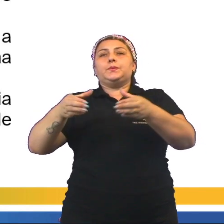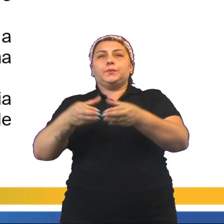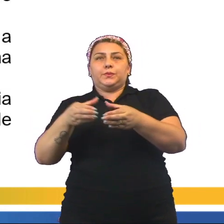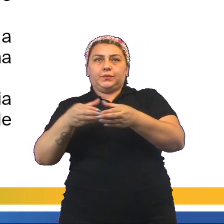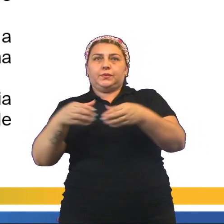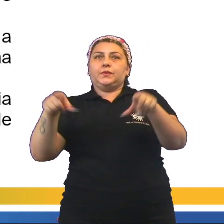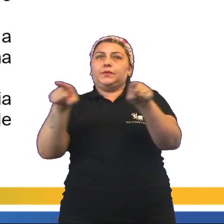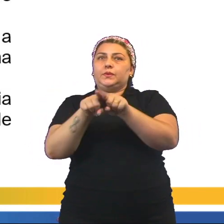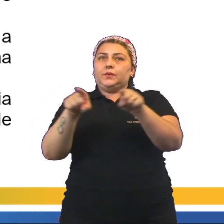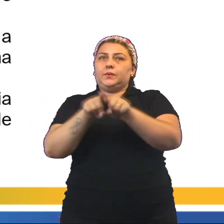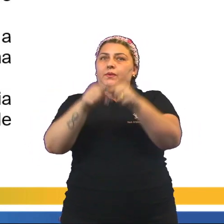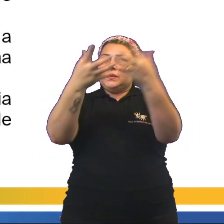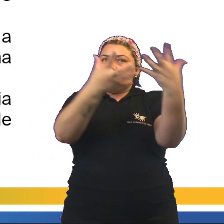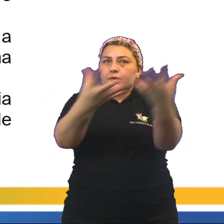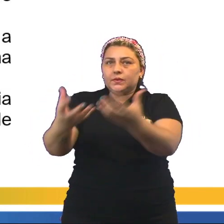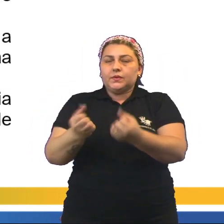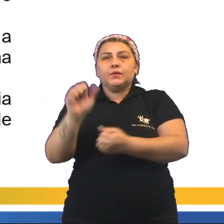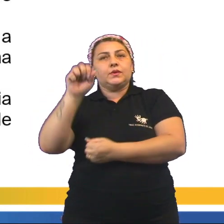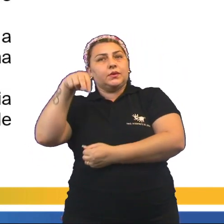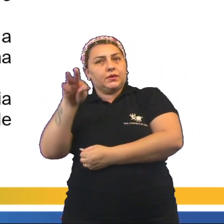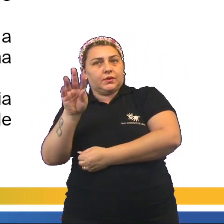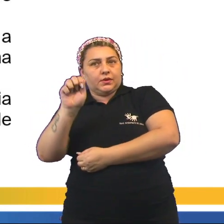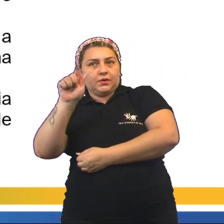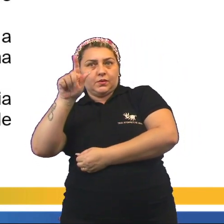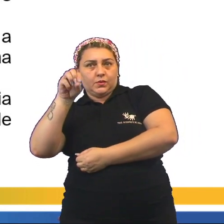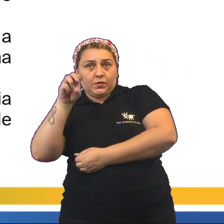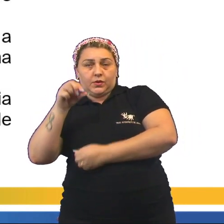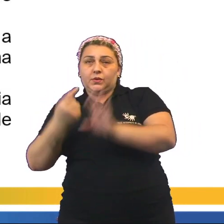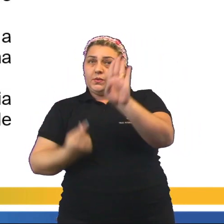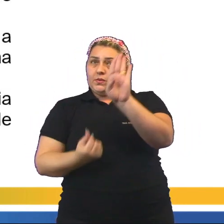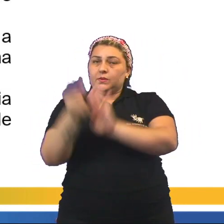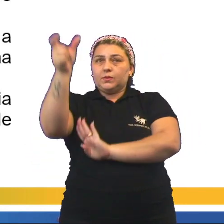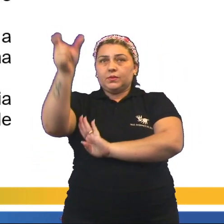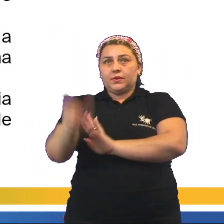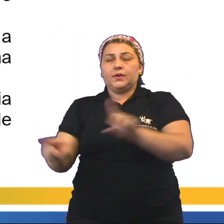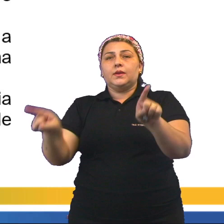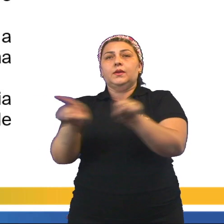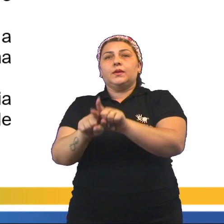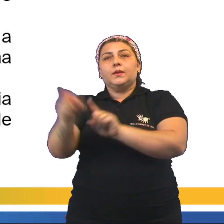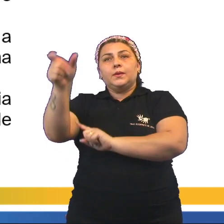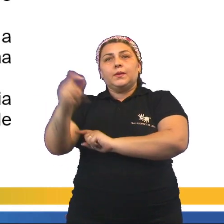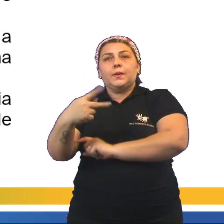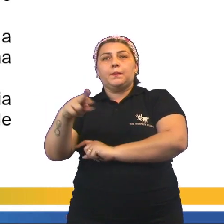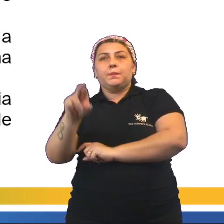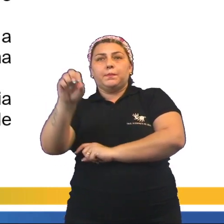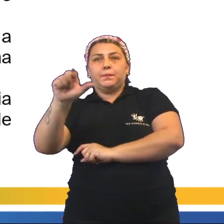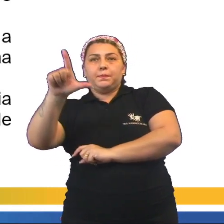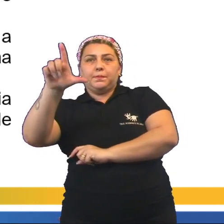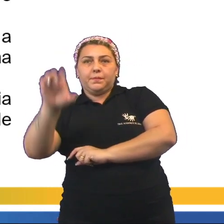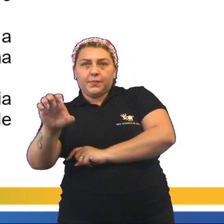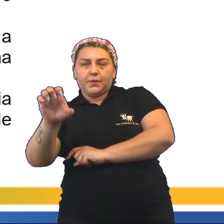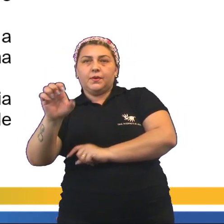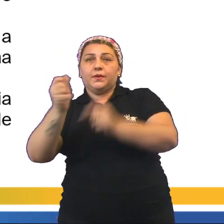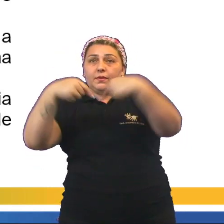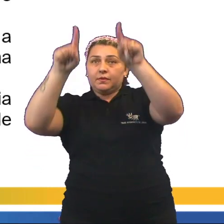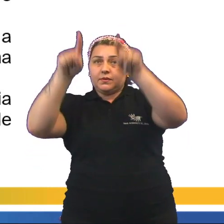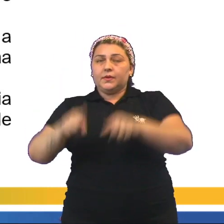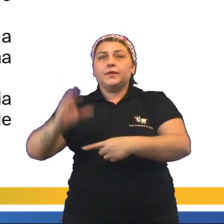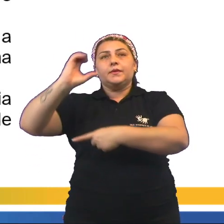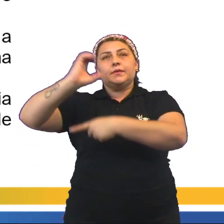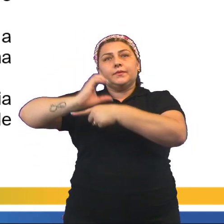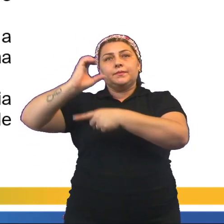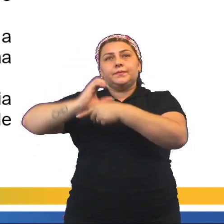e da aceitação do antagonismo entre burgueses e proletários. Alternativa C,